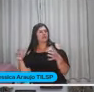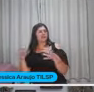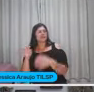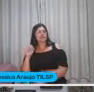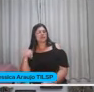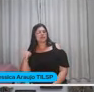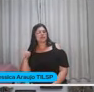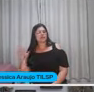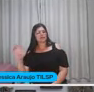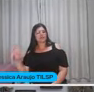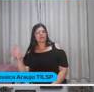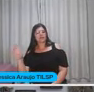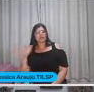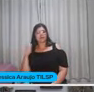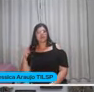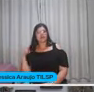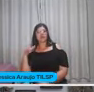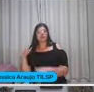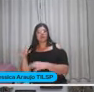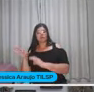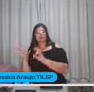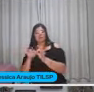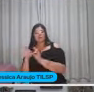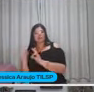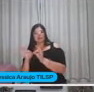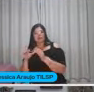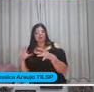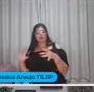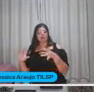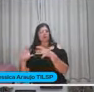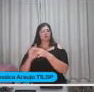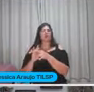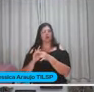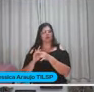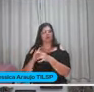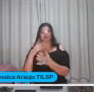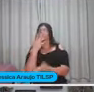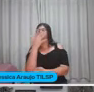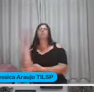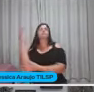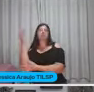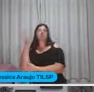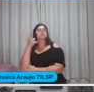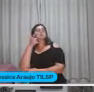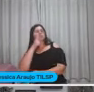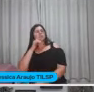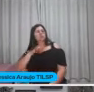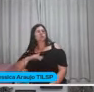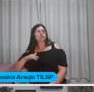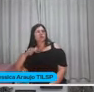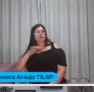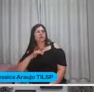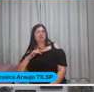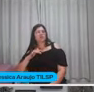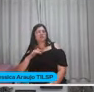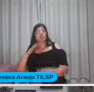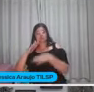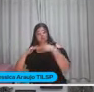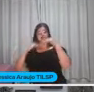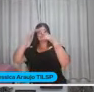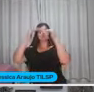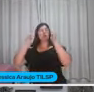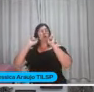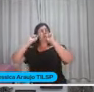Um trabalho com projetos Conectando crianças A natureza Também é um espaço Para desenvolver Essas